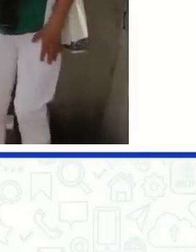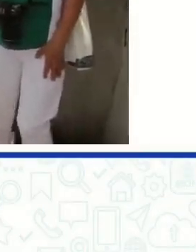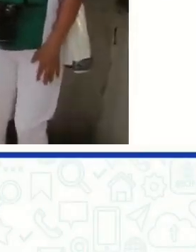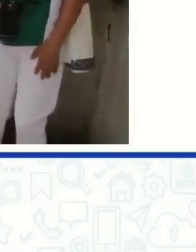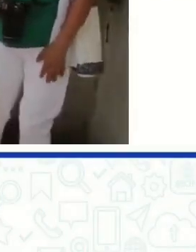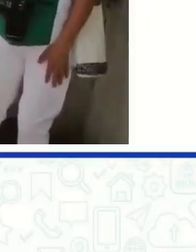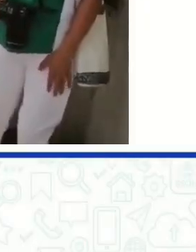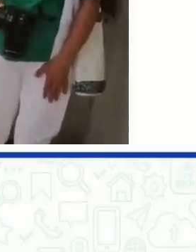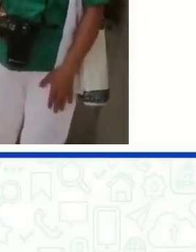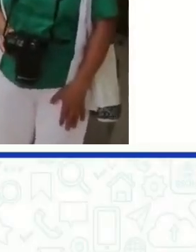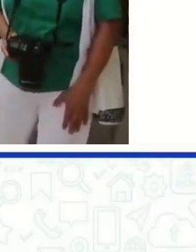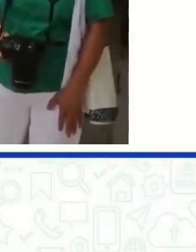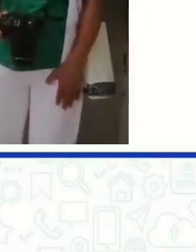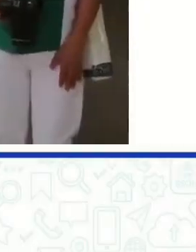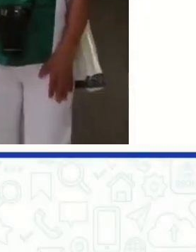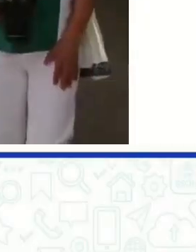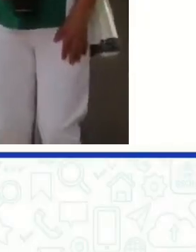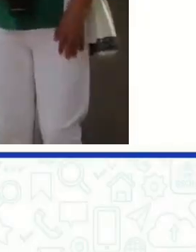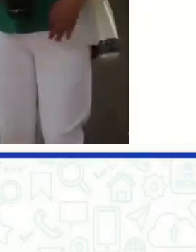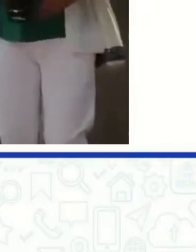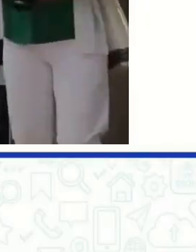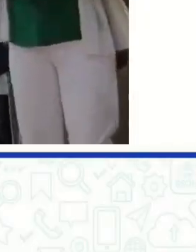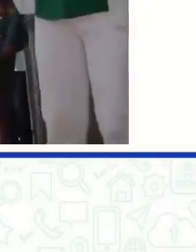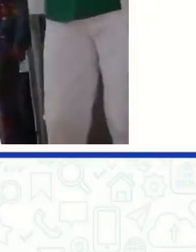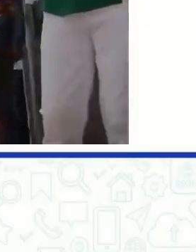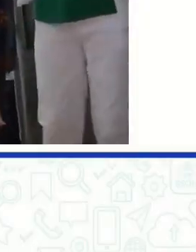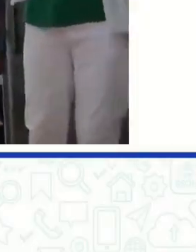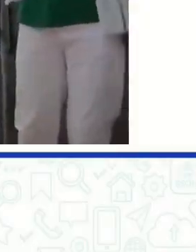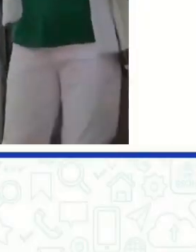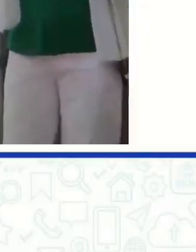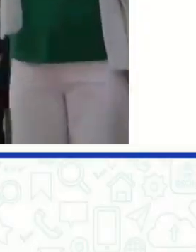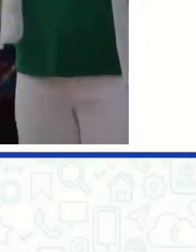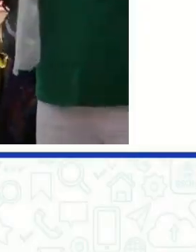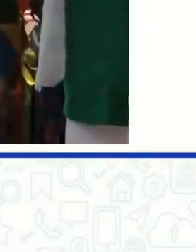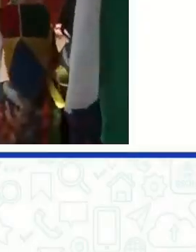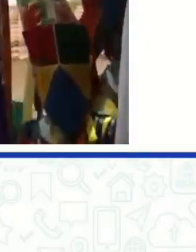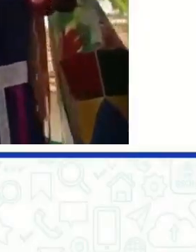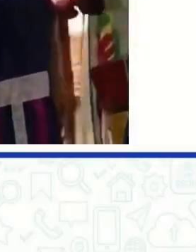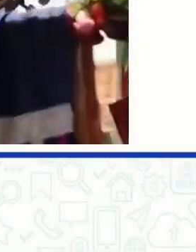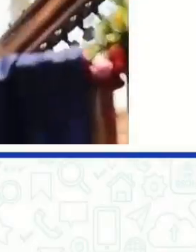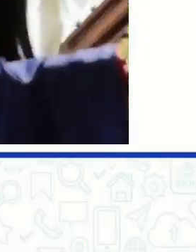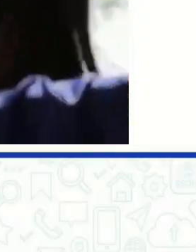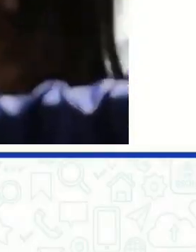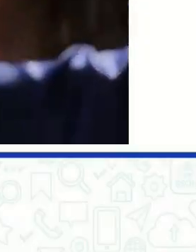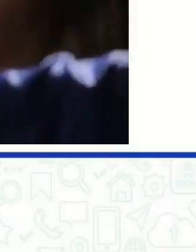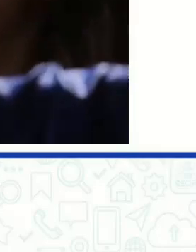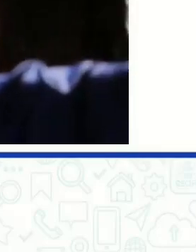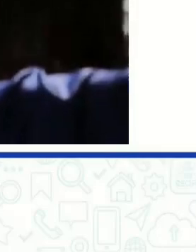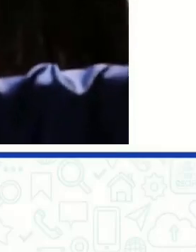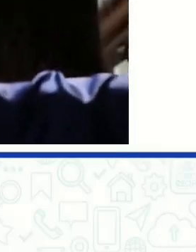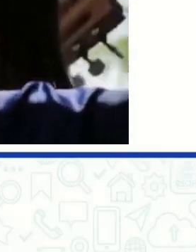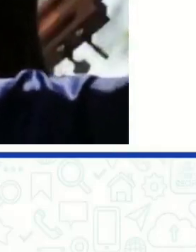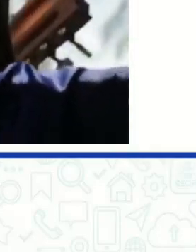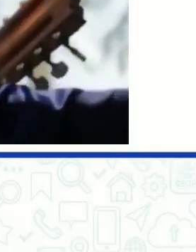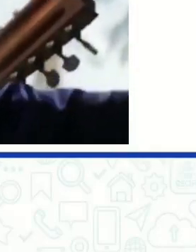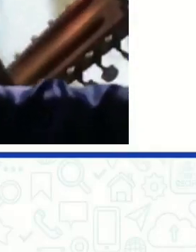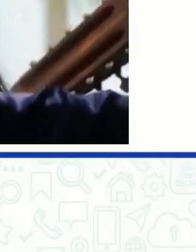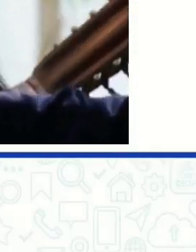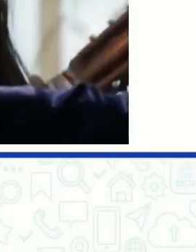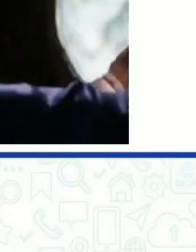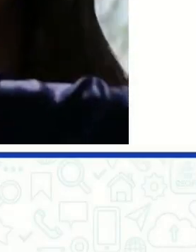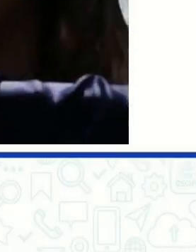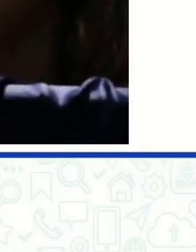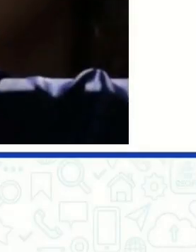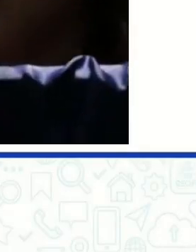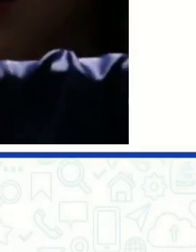a nossa